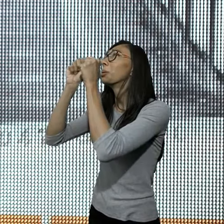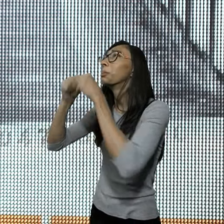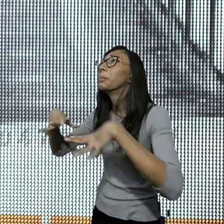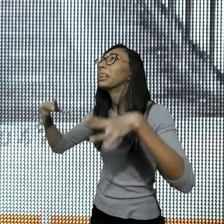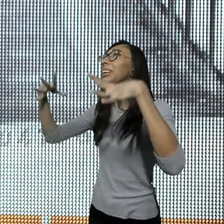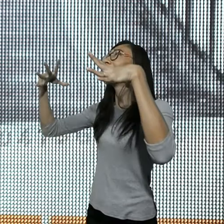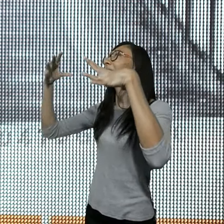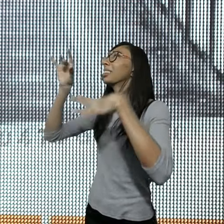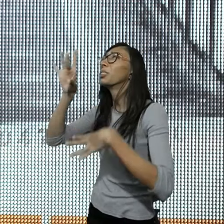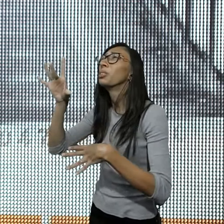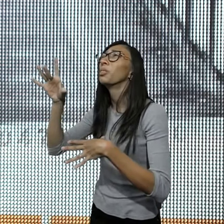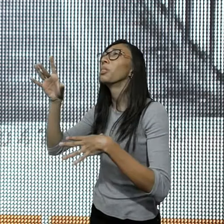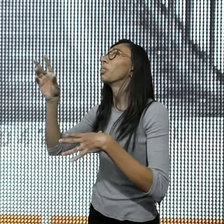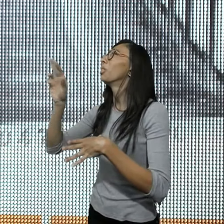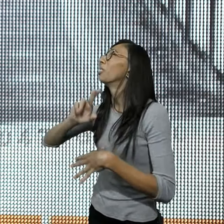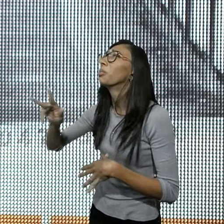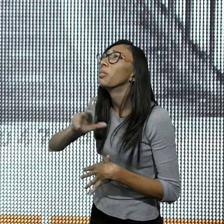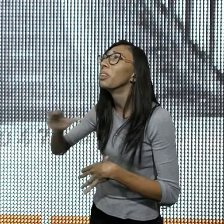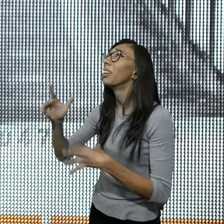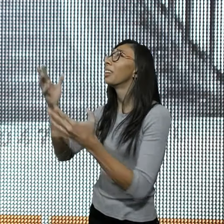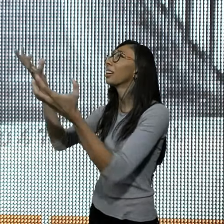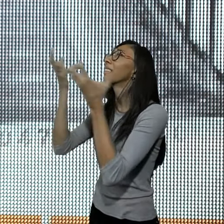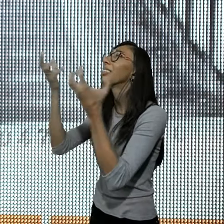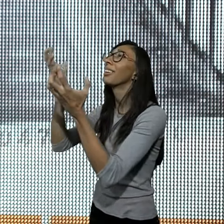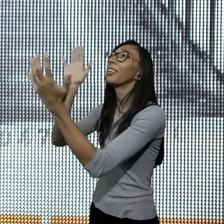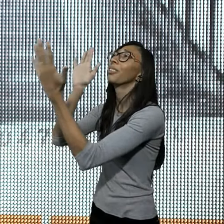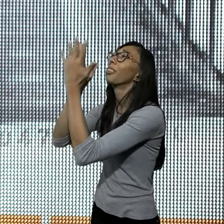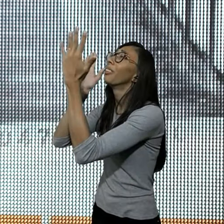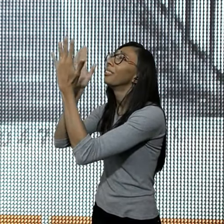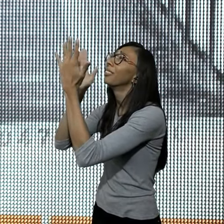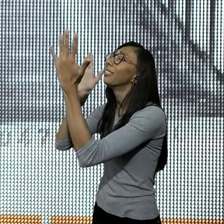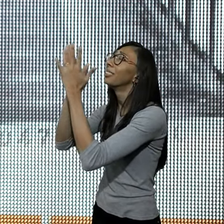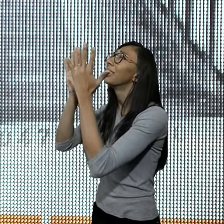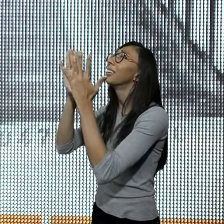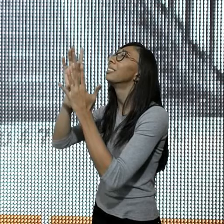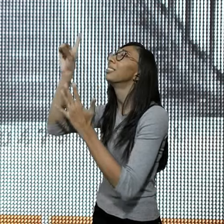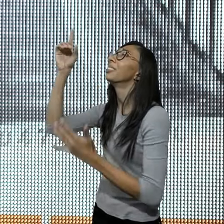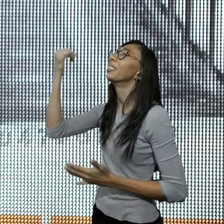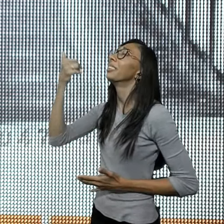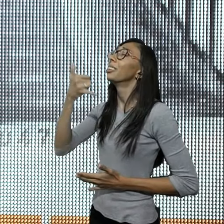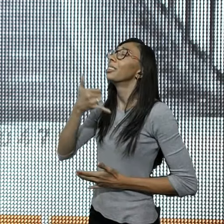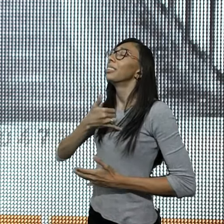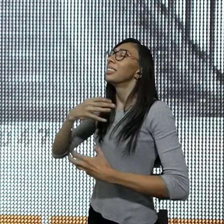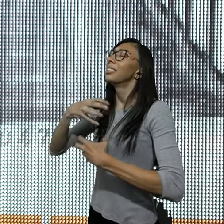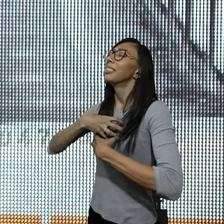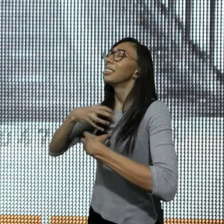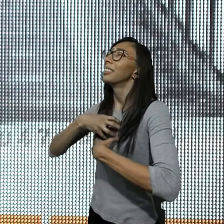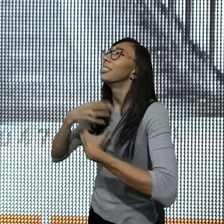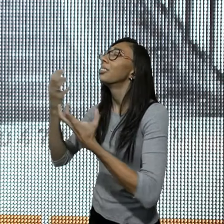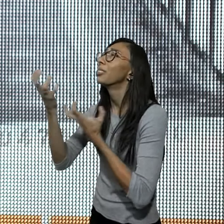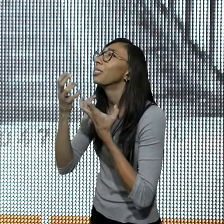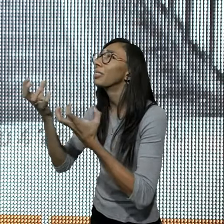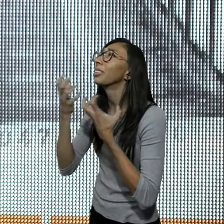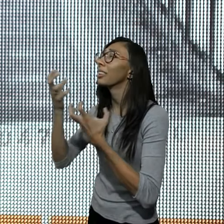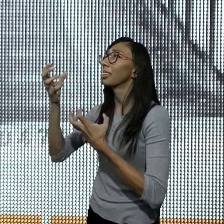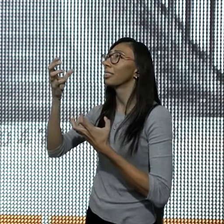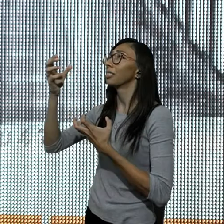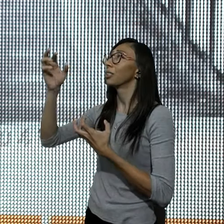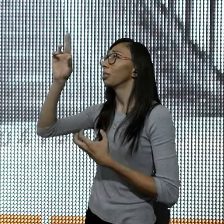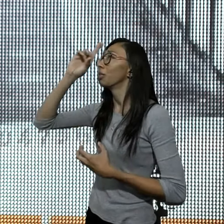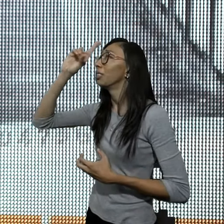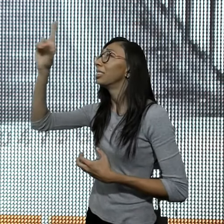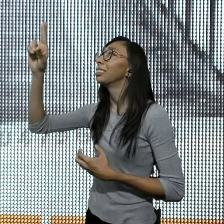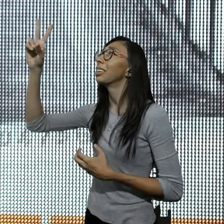a Tua face, eu quero ser a Tua amiga, eu quero ouvir a Tua voz, eu quero poder, que o Senhor olhe para essa terra,